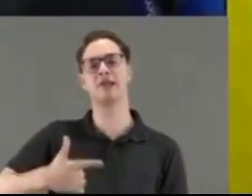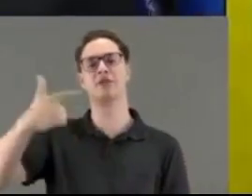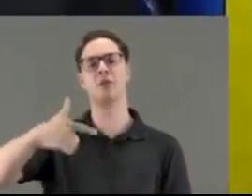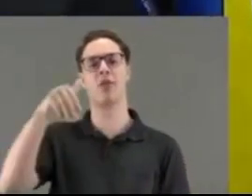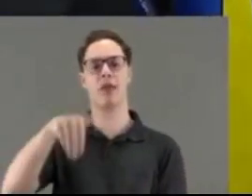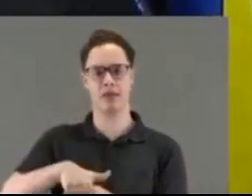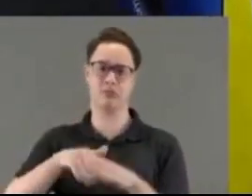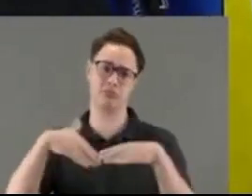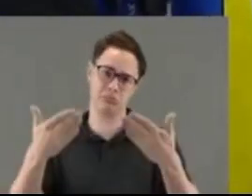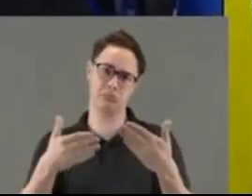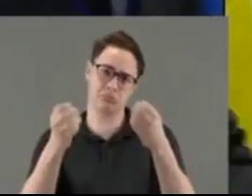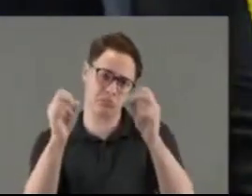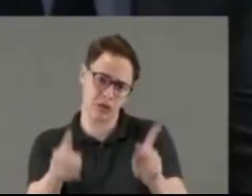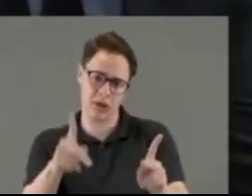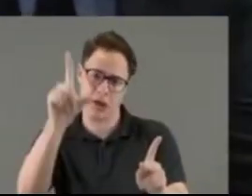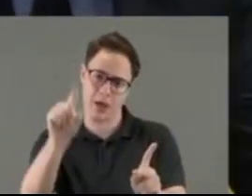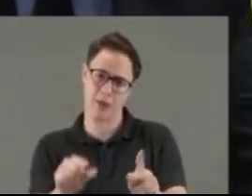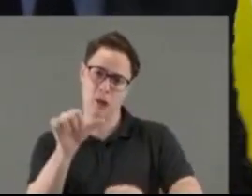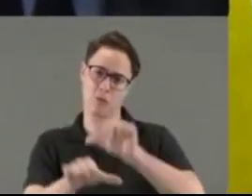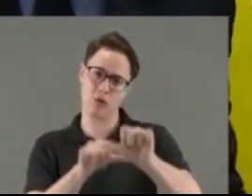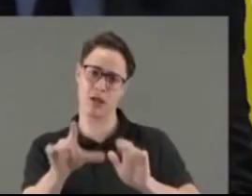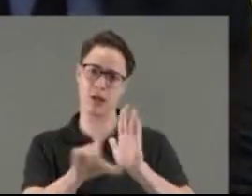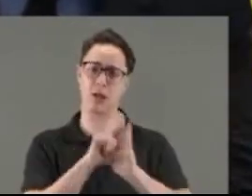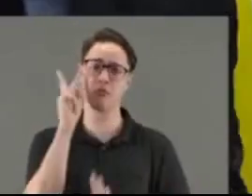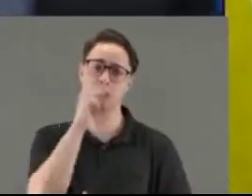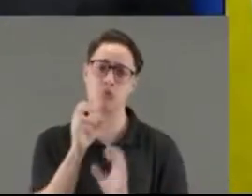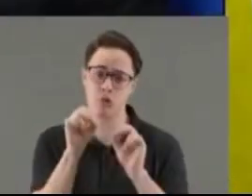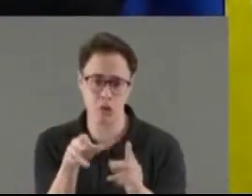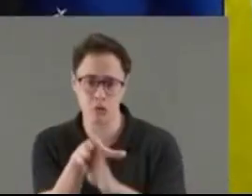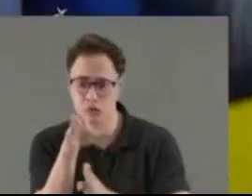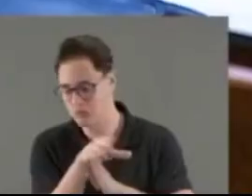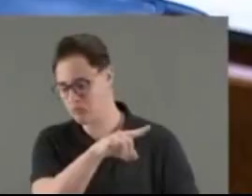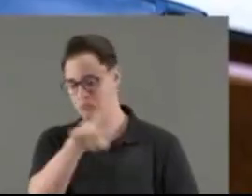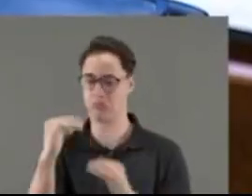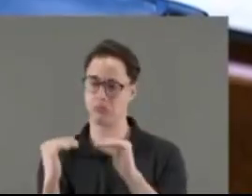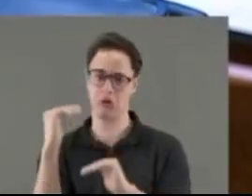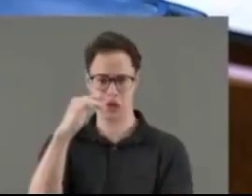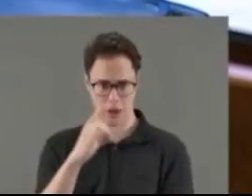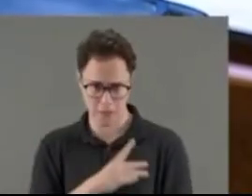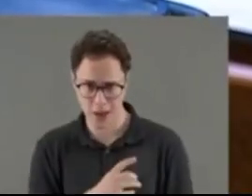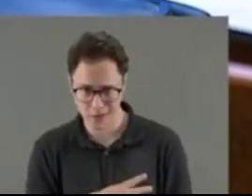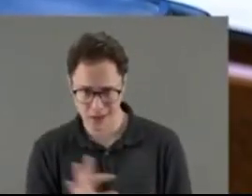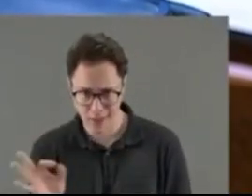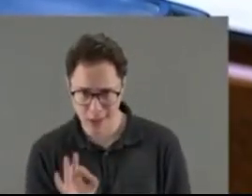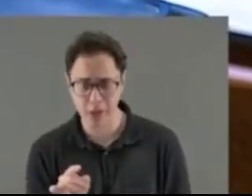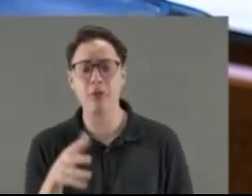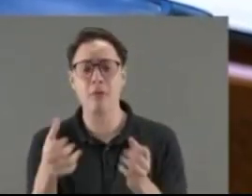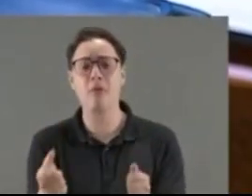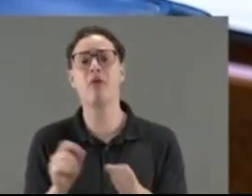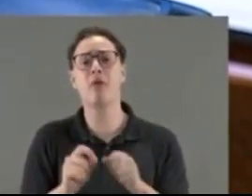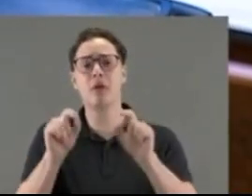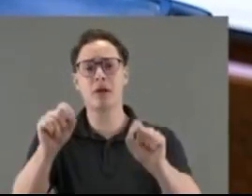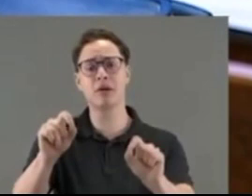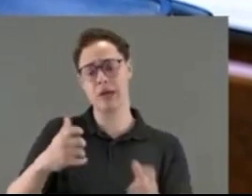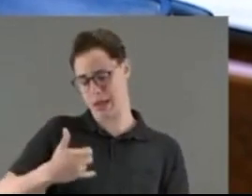Então, é quase uma mini-reforma política. Então, eu vou sugerir, já que são os bambambã, eles não têm medo de nada, então, vamos fazer o seguinte, vamos diminuir a